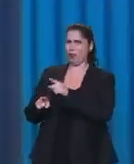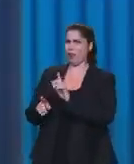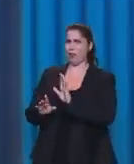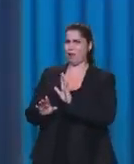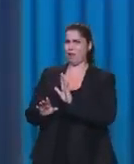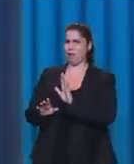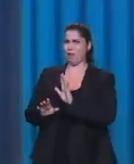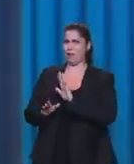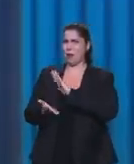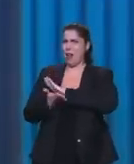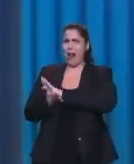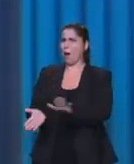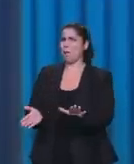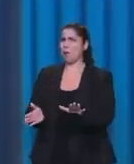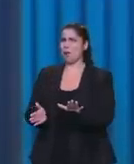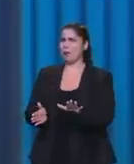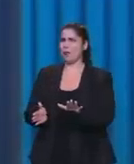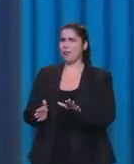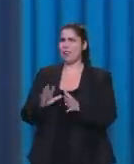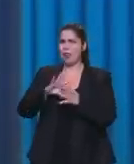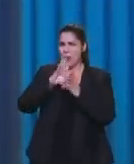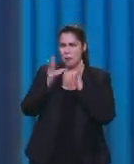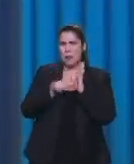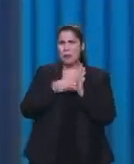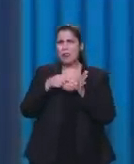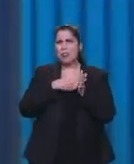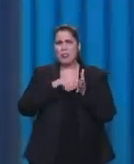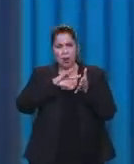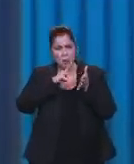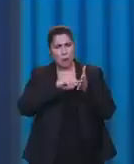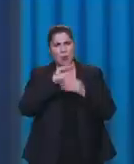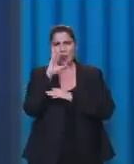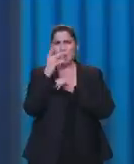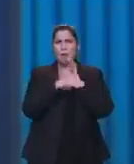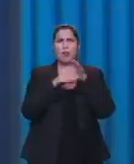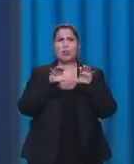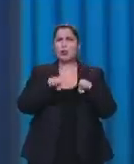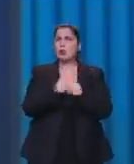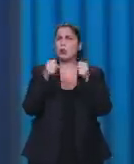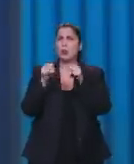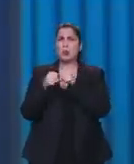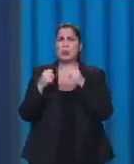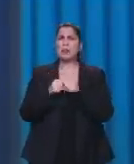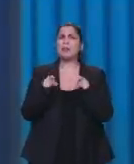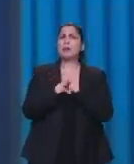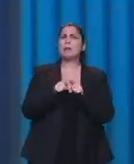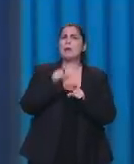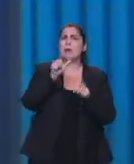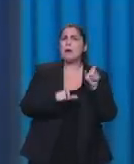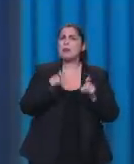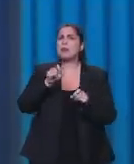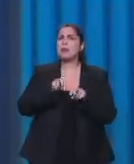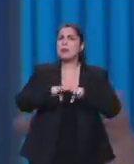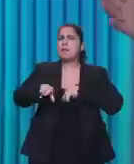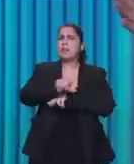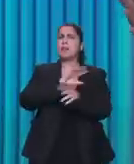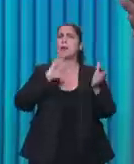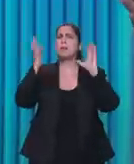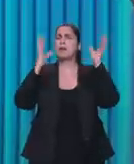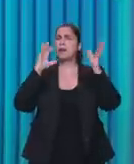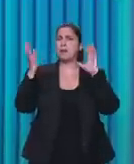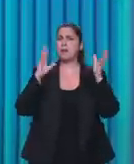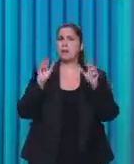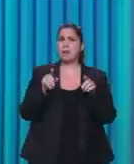estruturas de comando e controle na Amazônia foram destruídas. Mas também no Pantanal, também na Caatinga, tudo desmontelado. E essa é a grande